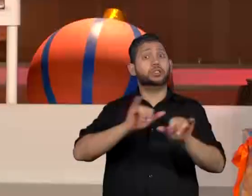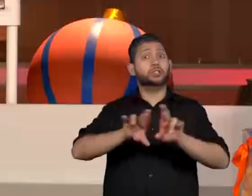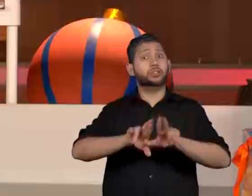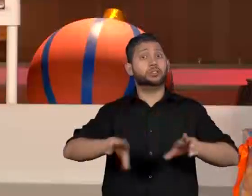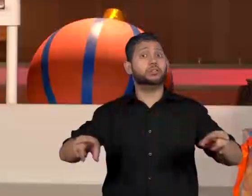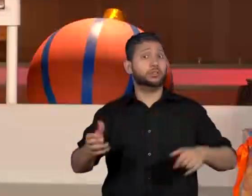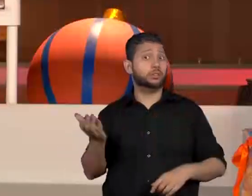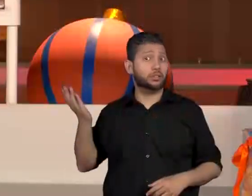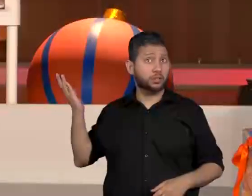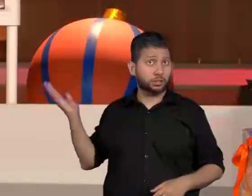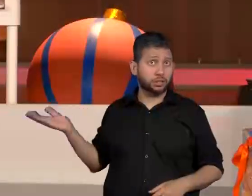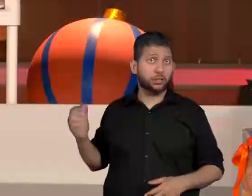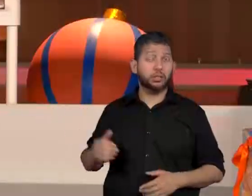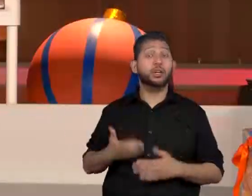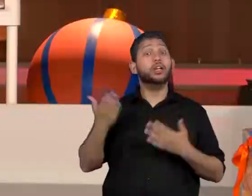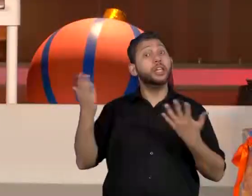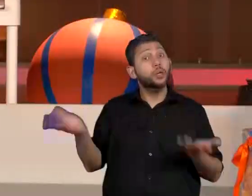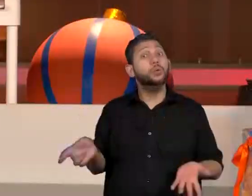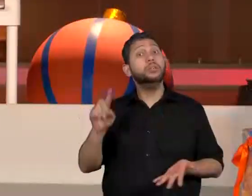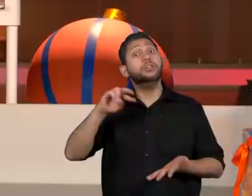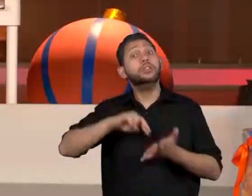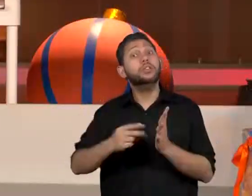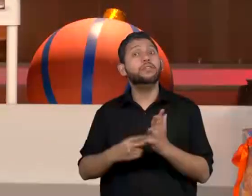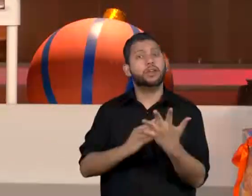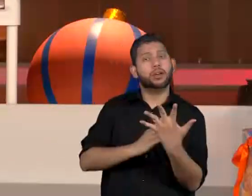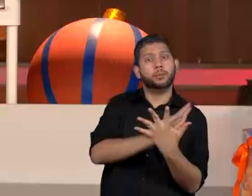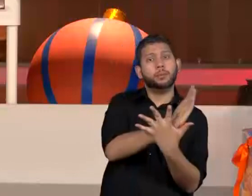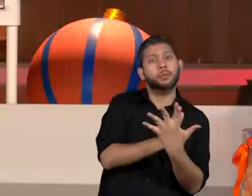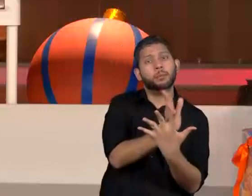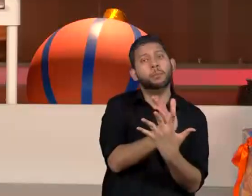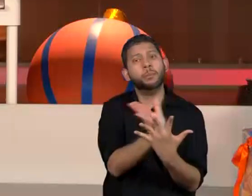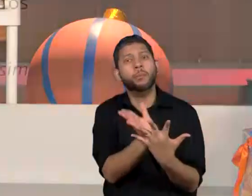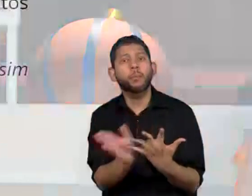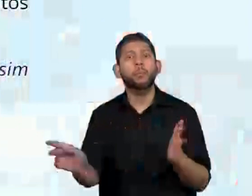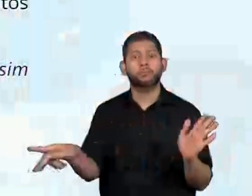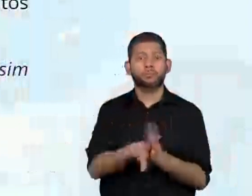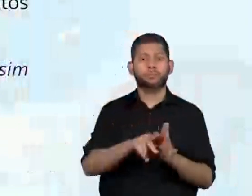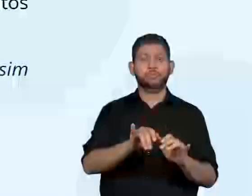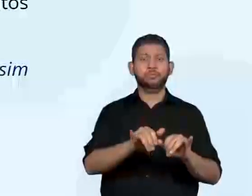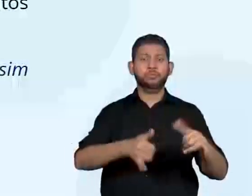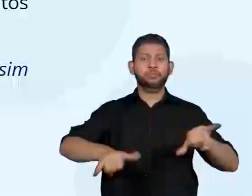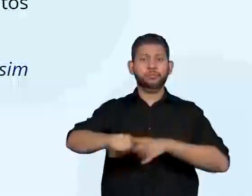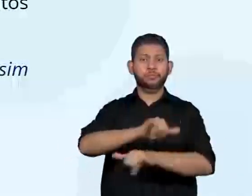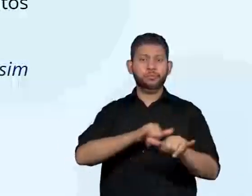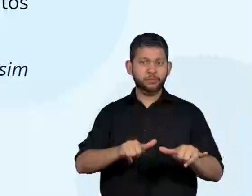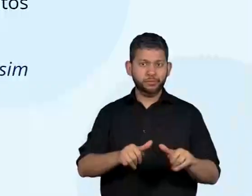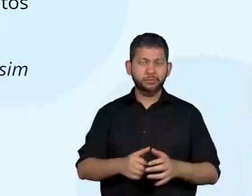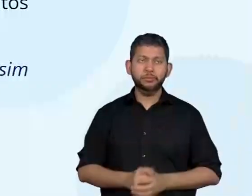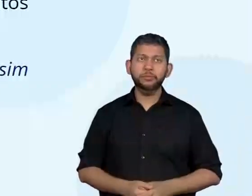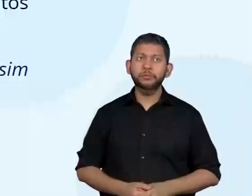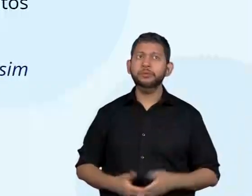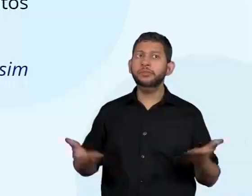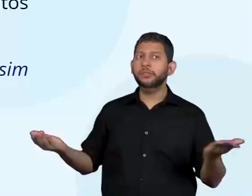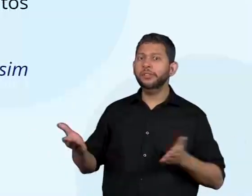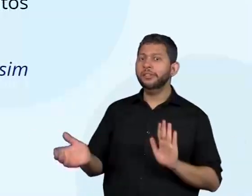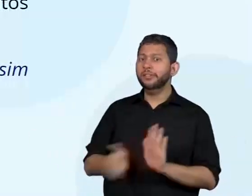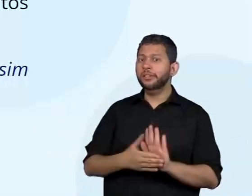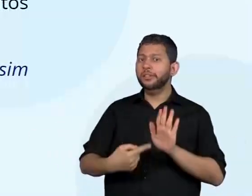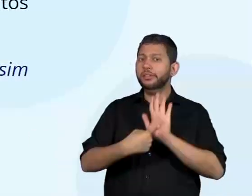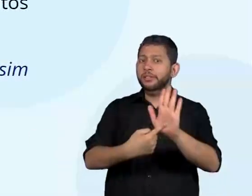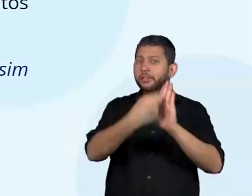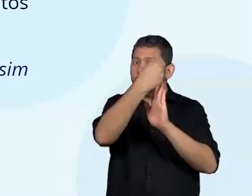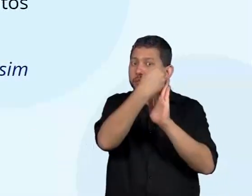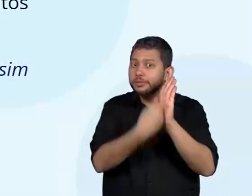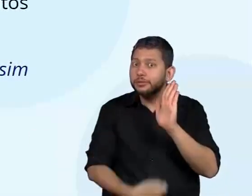matriz energética. Agora é o seguinte, eu vou deixar esse textinho